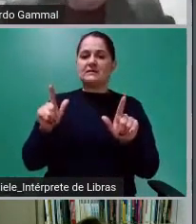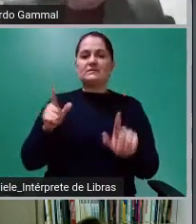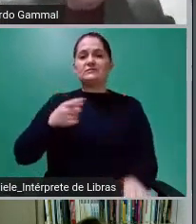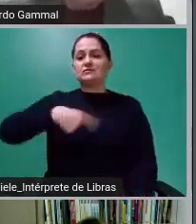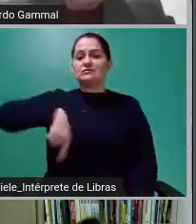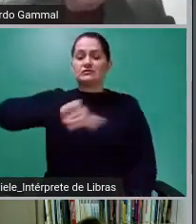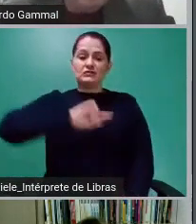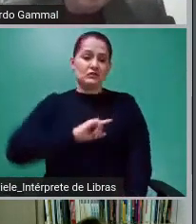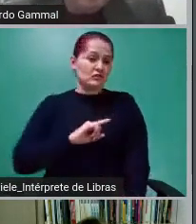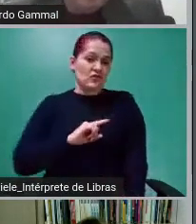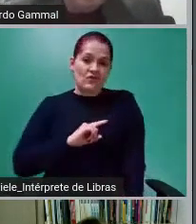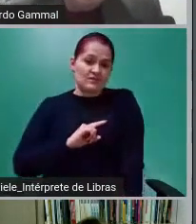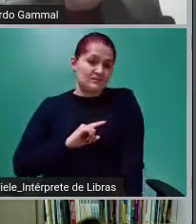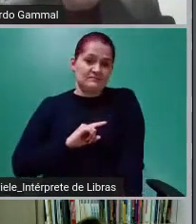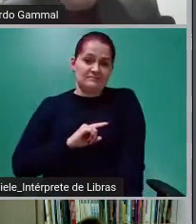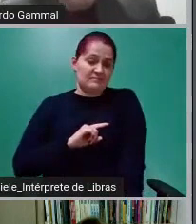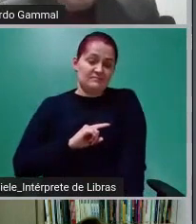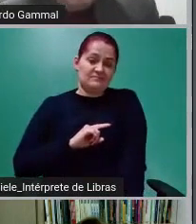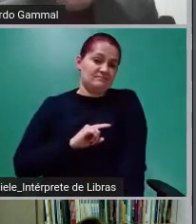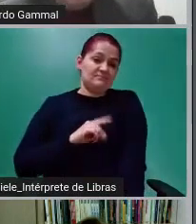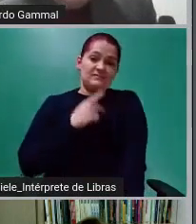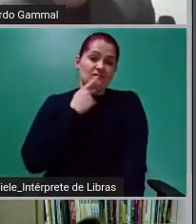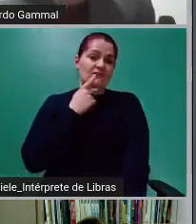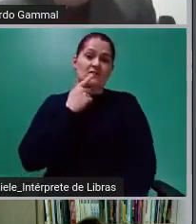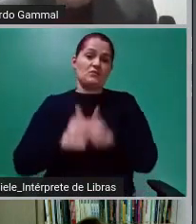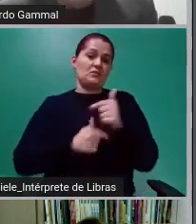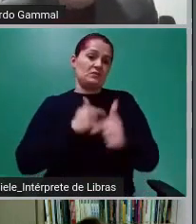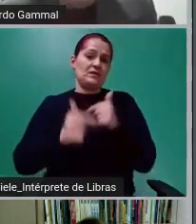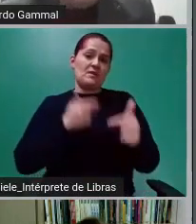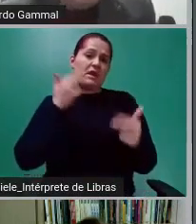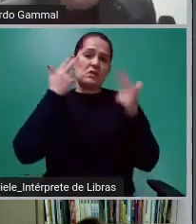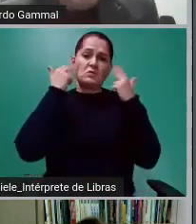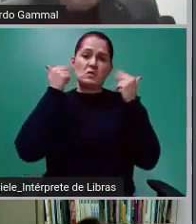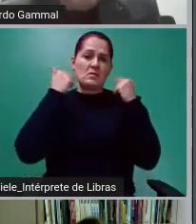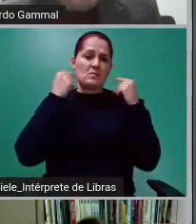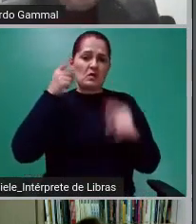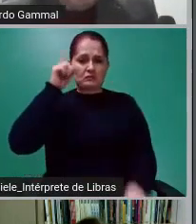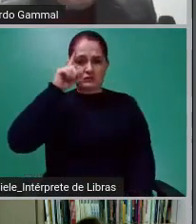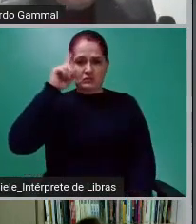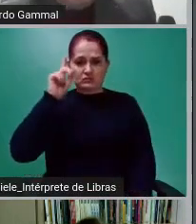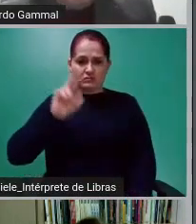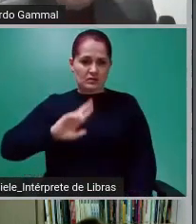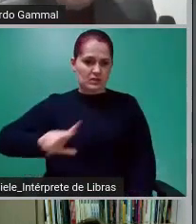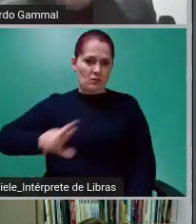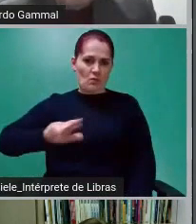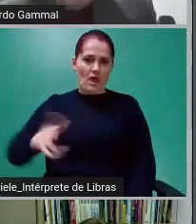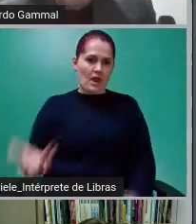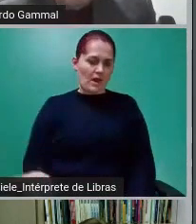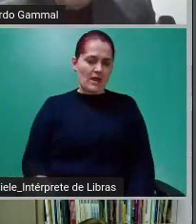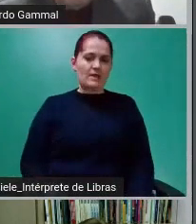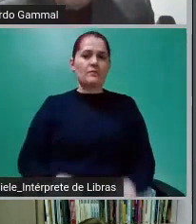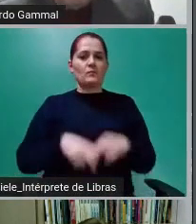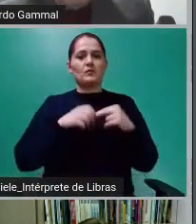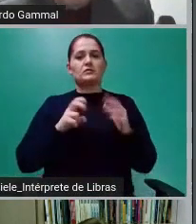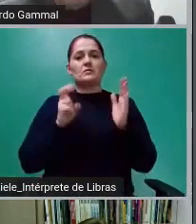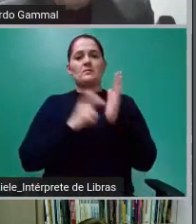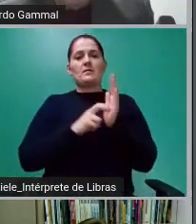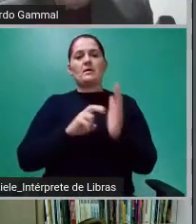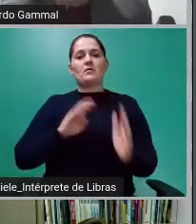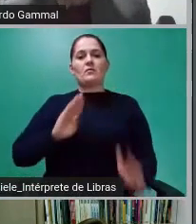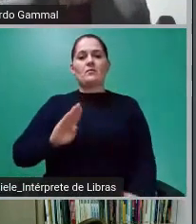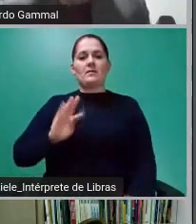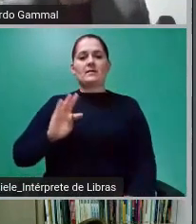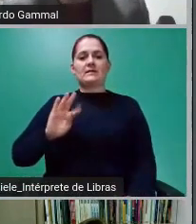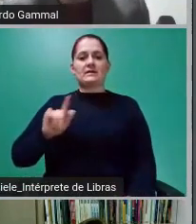diante de uma operação usual. O Banco BTG foi o único a